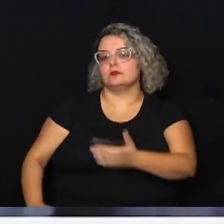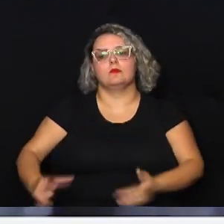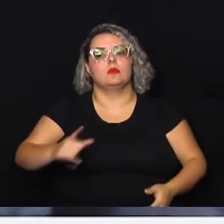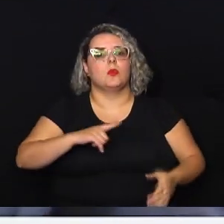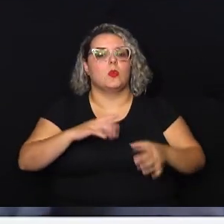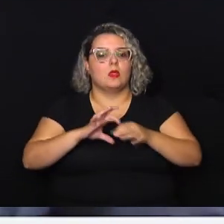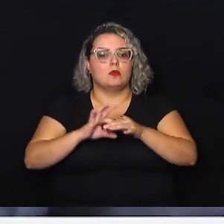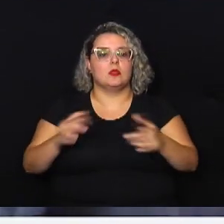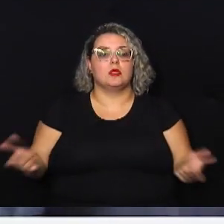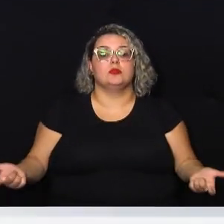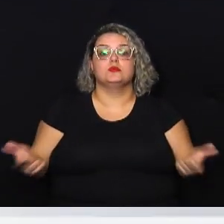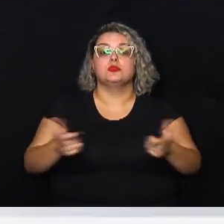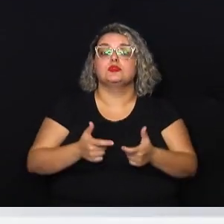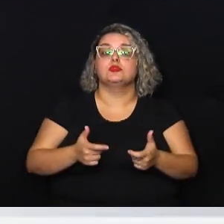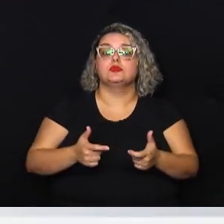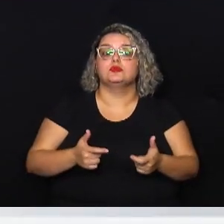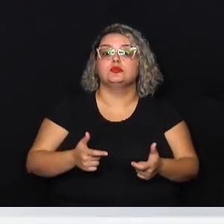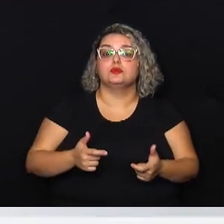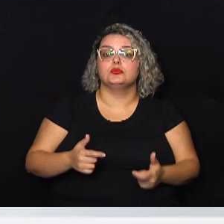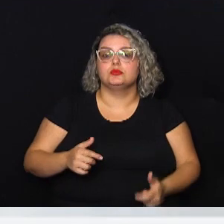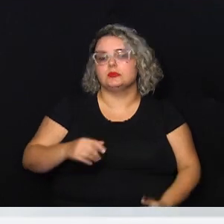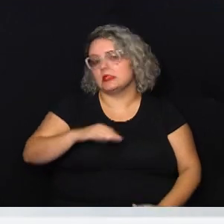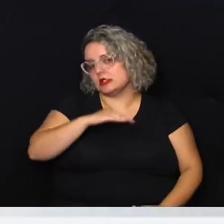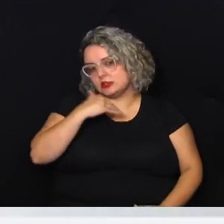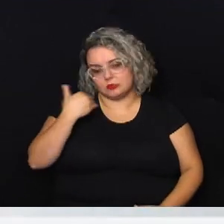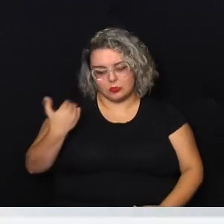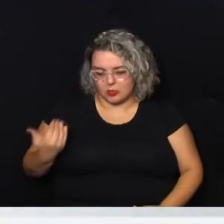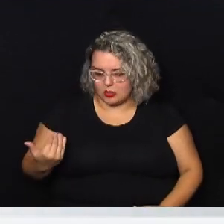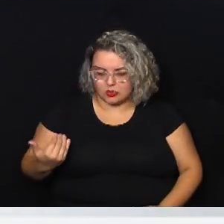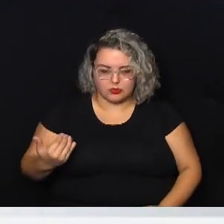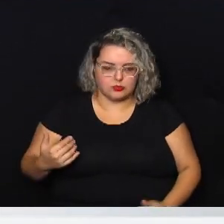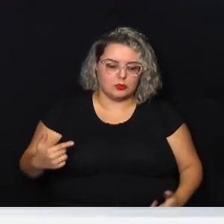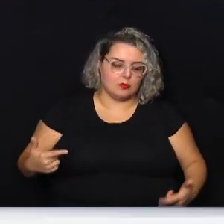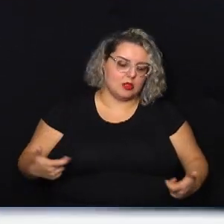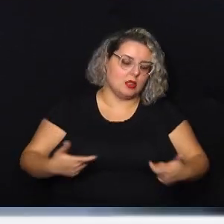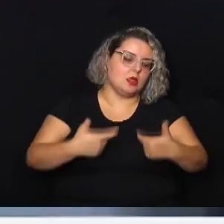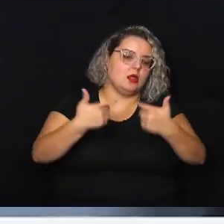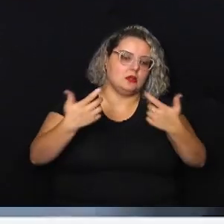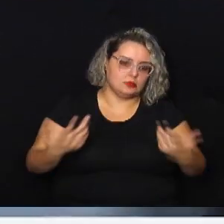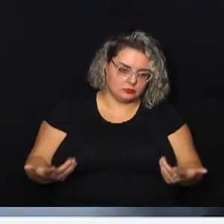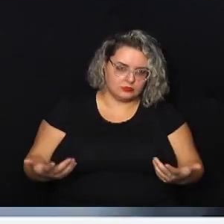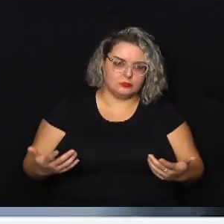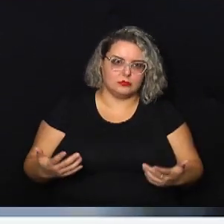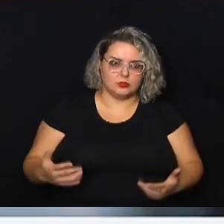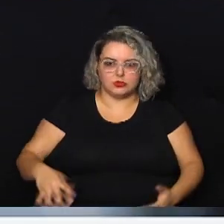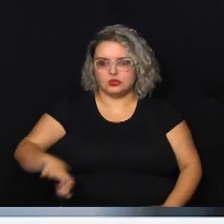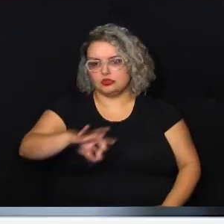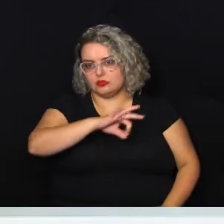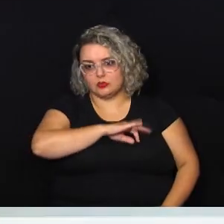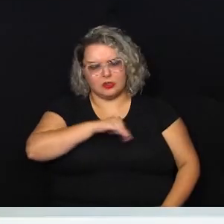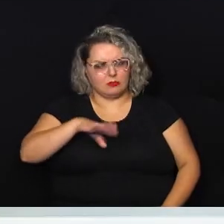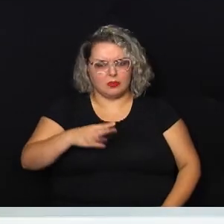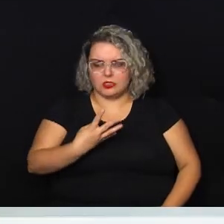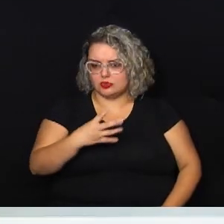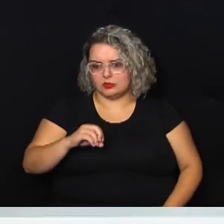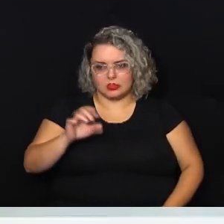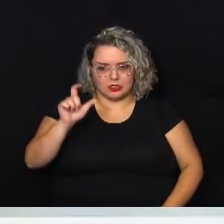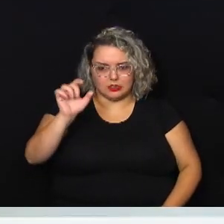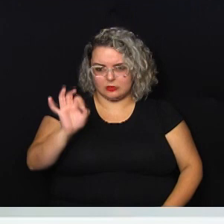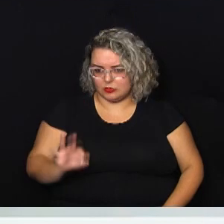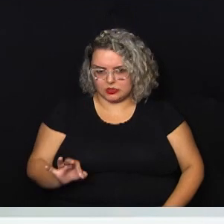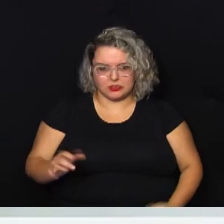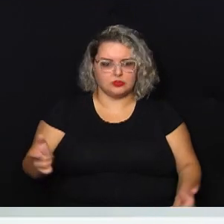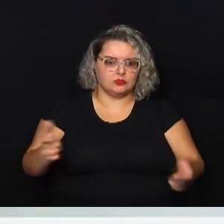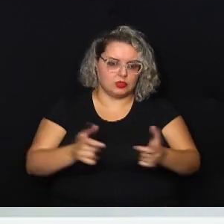permitido a diminuição da letalidade nos possíveis conflitos policiais em mais de 40%